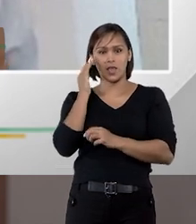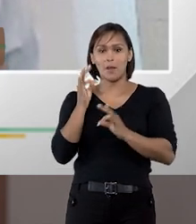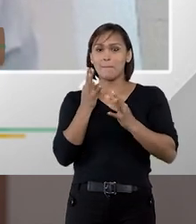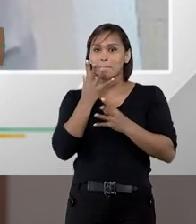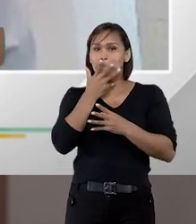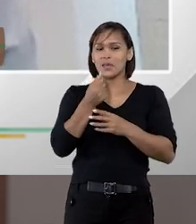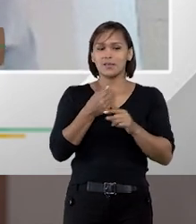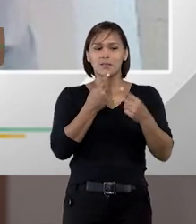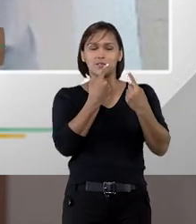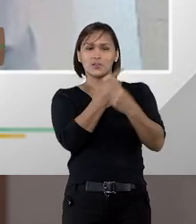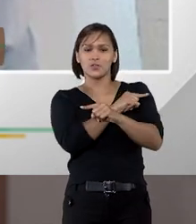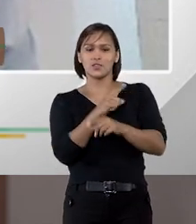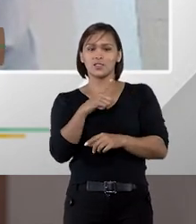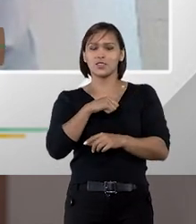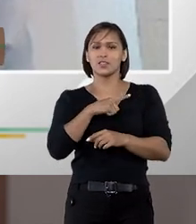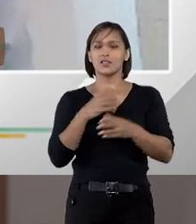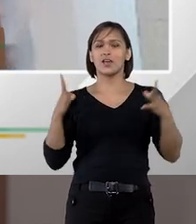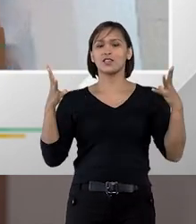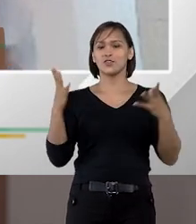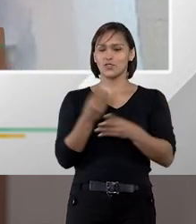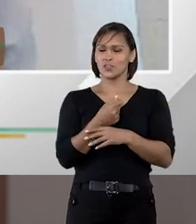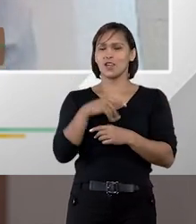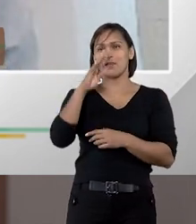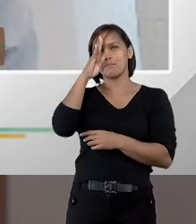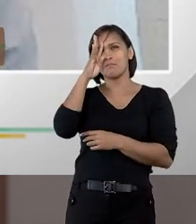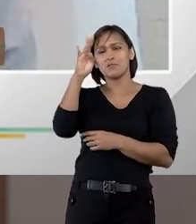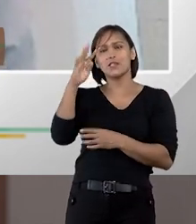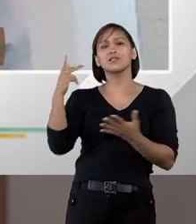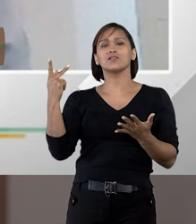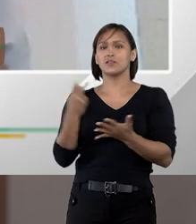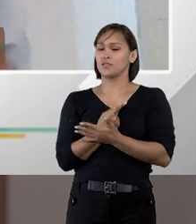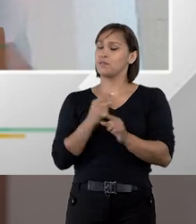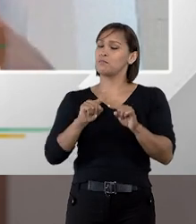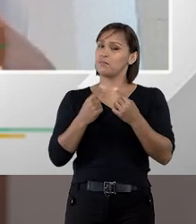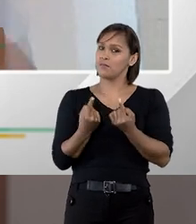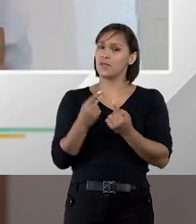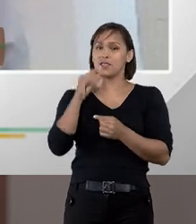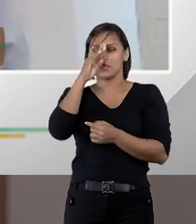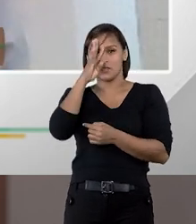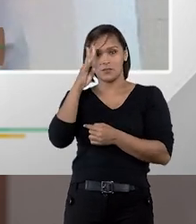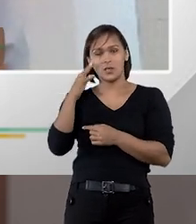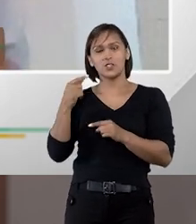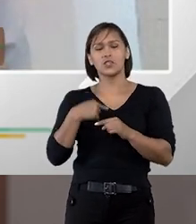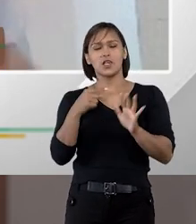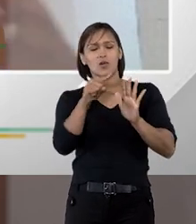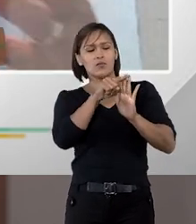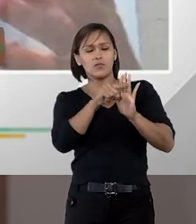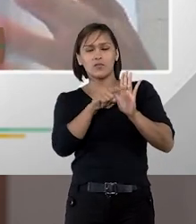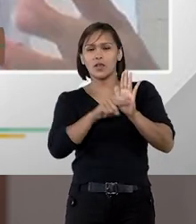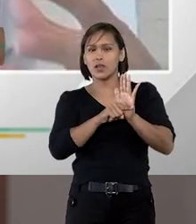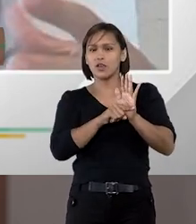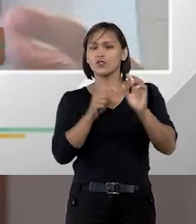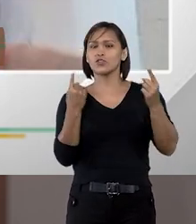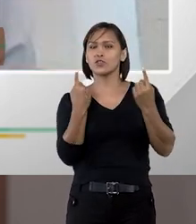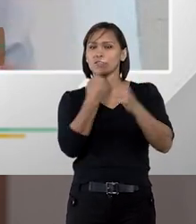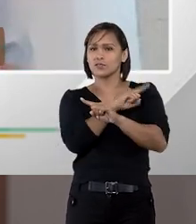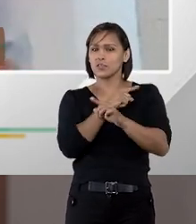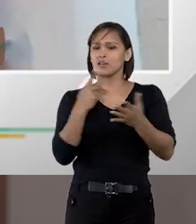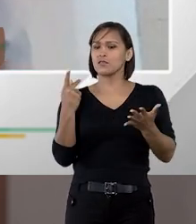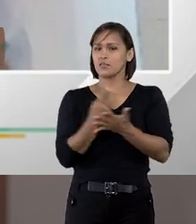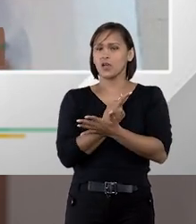melhor quais são as divergências que a gente inclusive já imaginou mas por mais que se imaginem quais são as questões